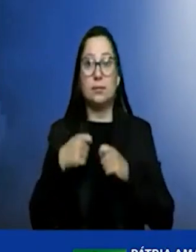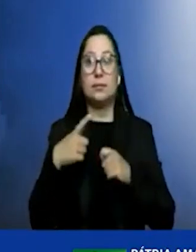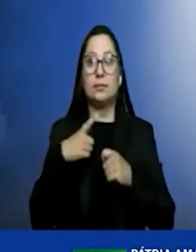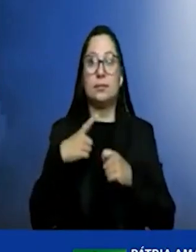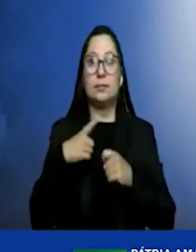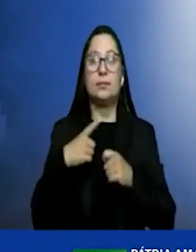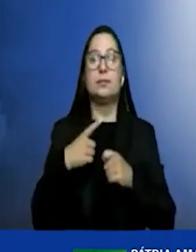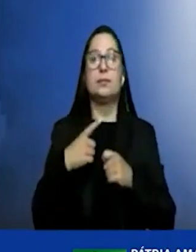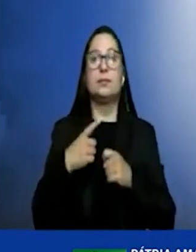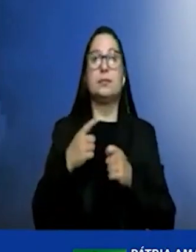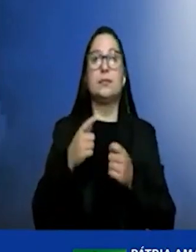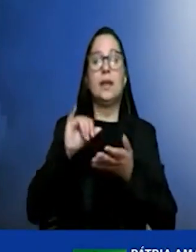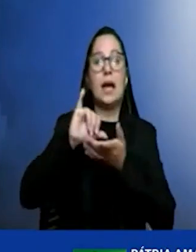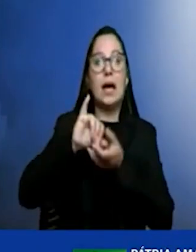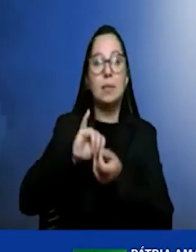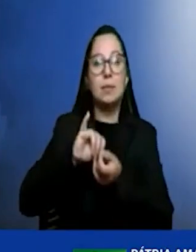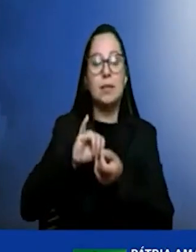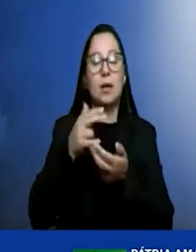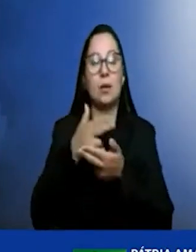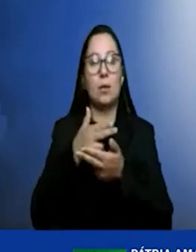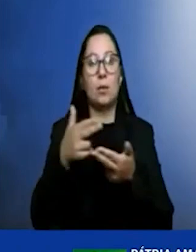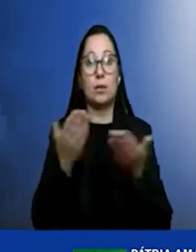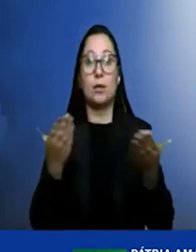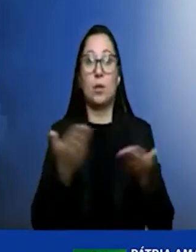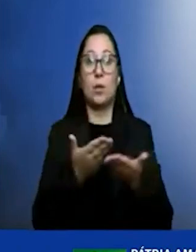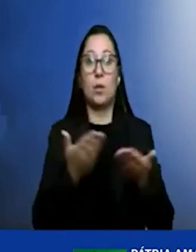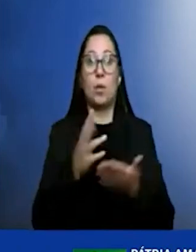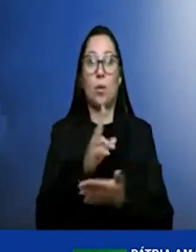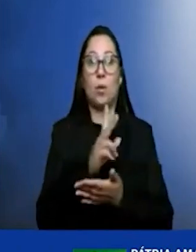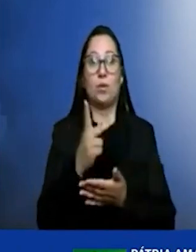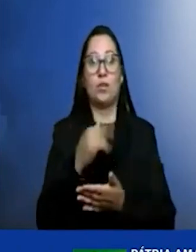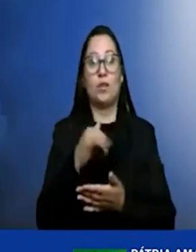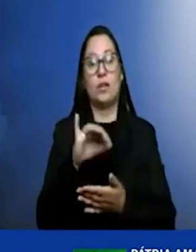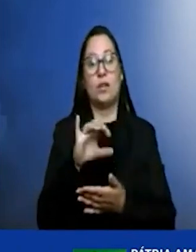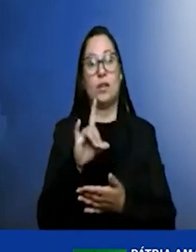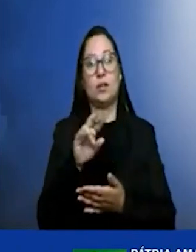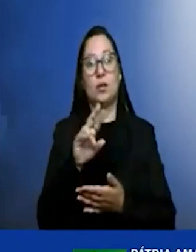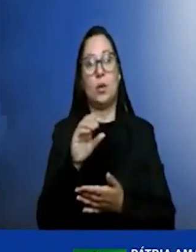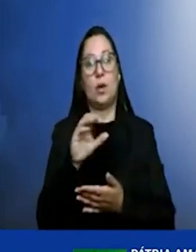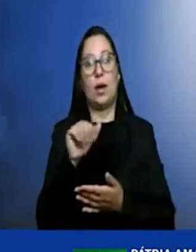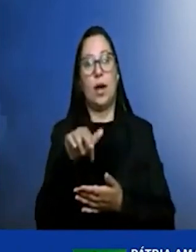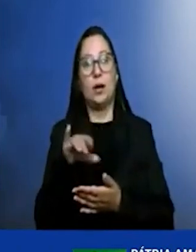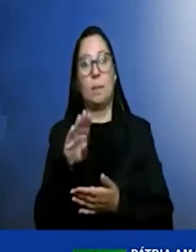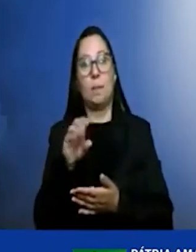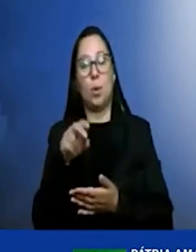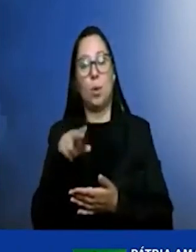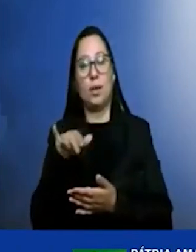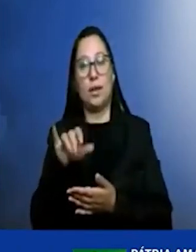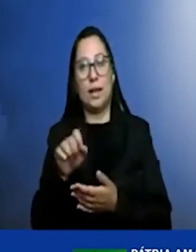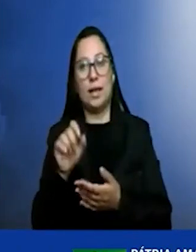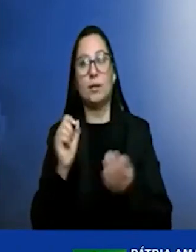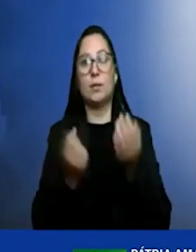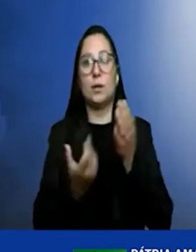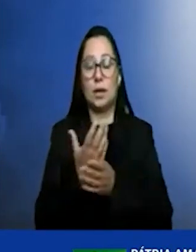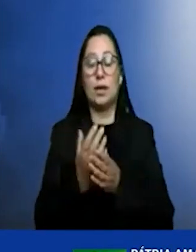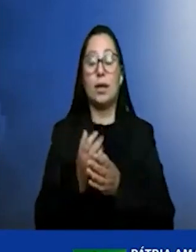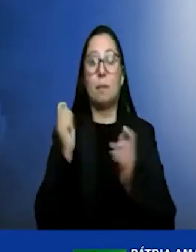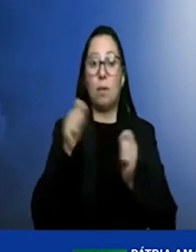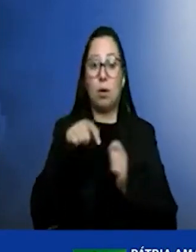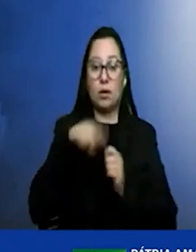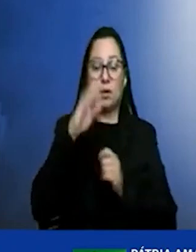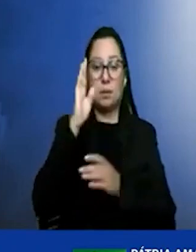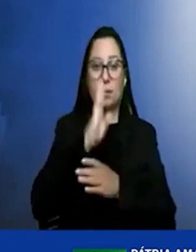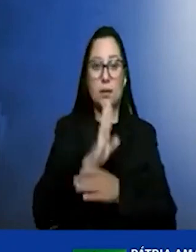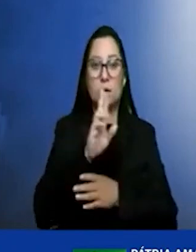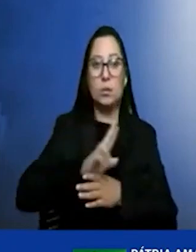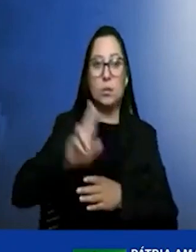do capital que hoje os hidrocarbonetos geram quer seja via ANP como nós temos no Brasil que poderemos estar usando os recursos da